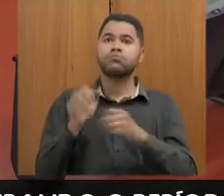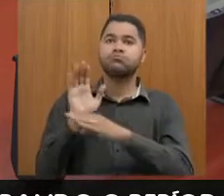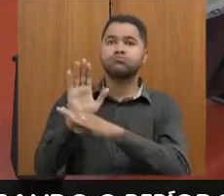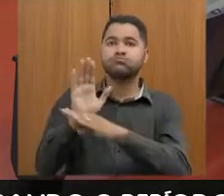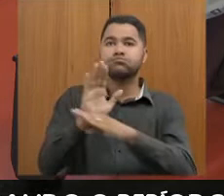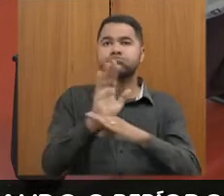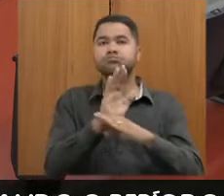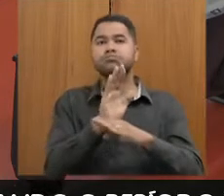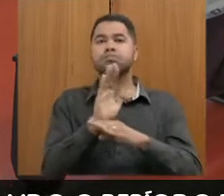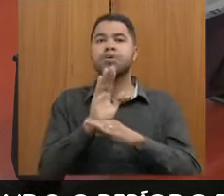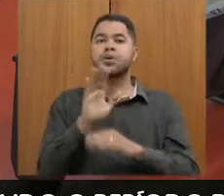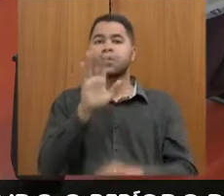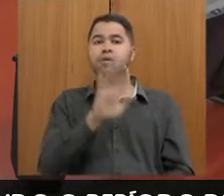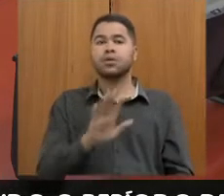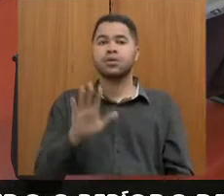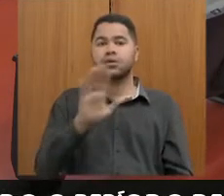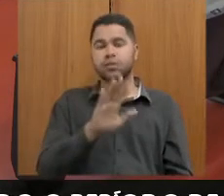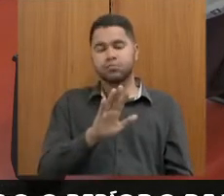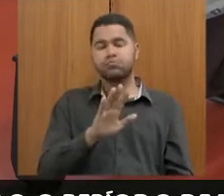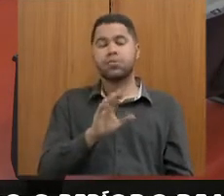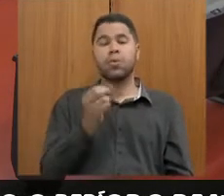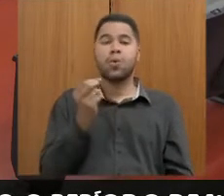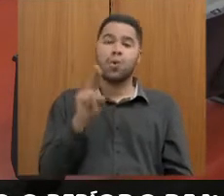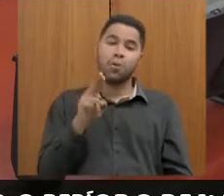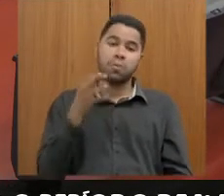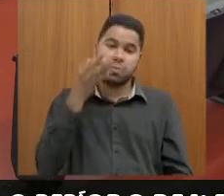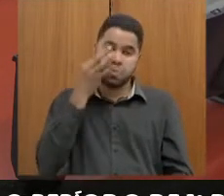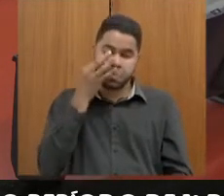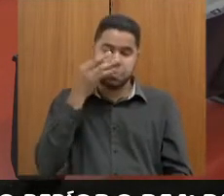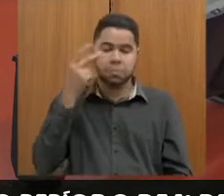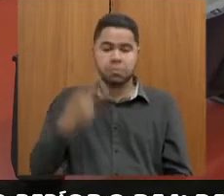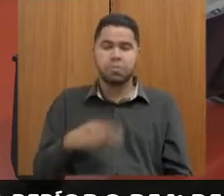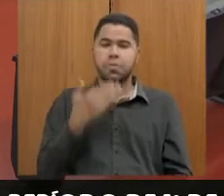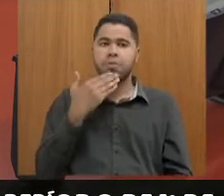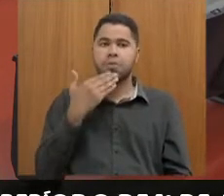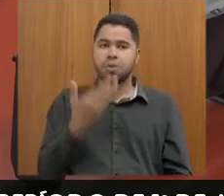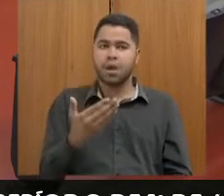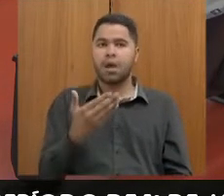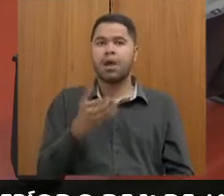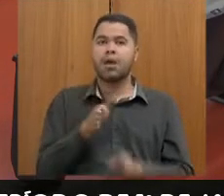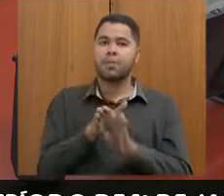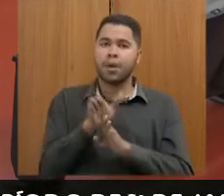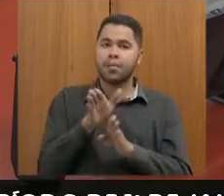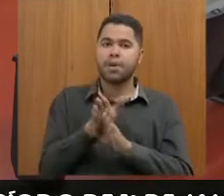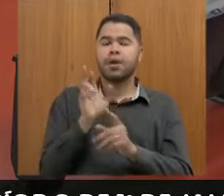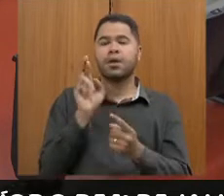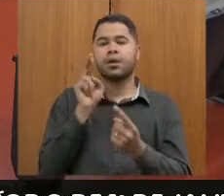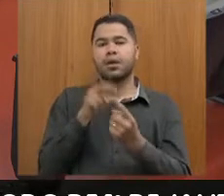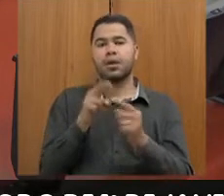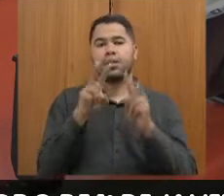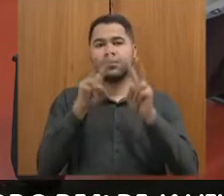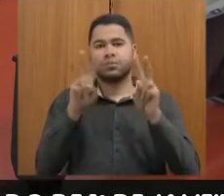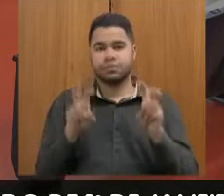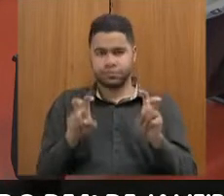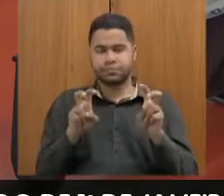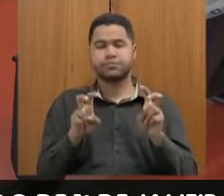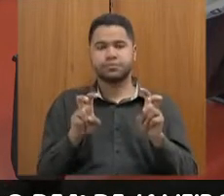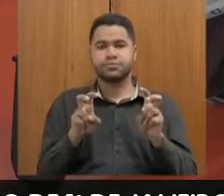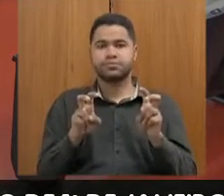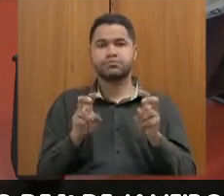através da plataforma Sileges ou pessoalmente requerimentos contendo recomendações referentes ao tema abordado que serão